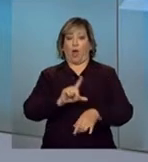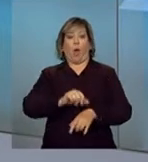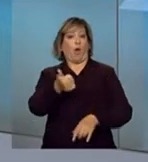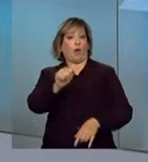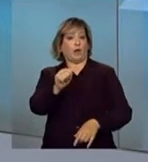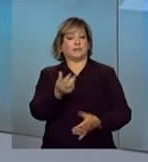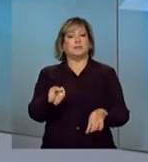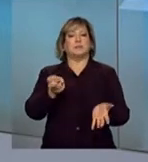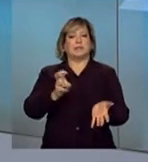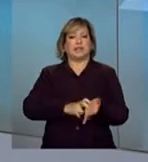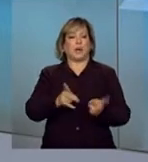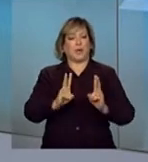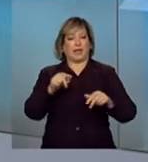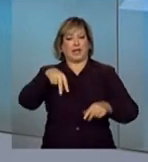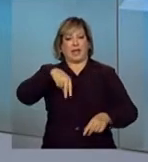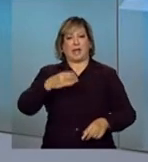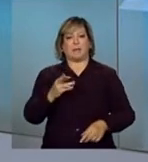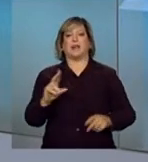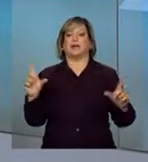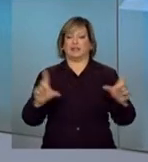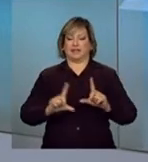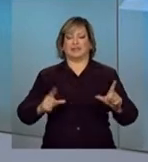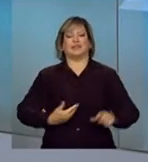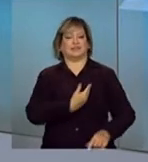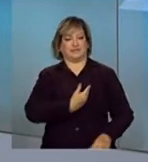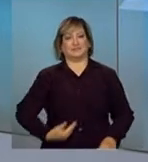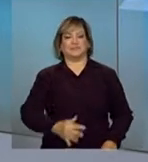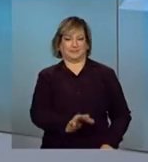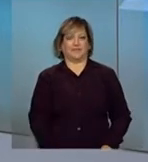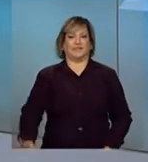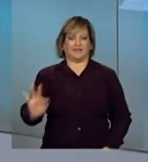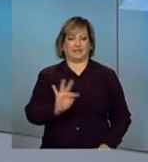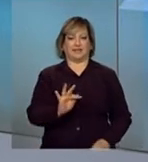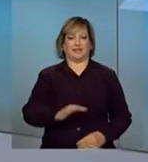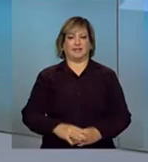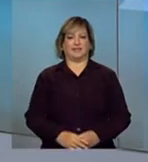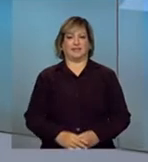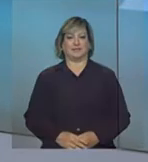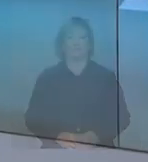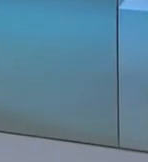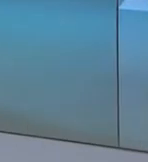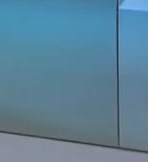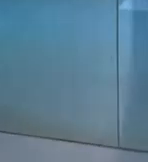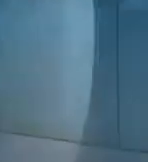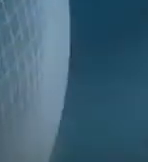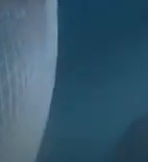11 horas da manhã. Continue com a gente aqui na NBR, a TV do Governo Federal. Tchau.